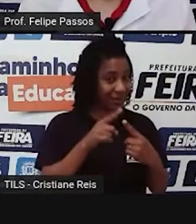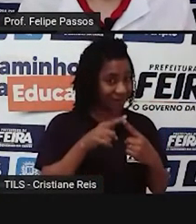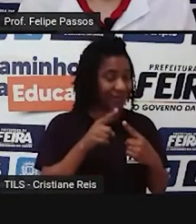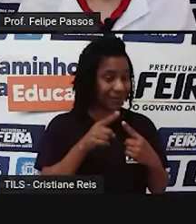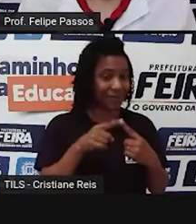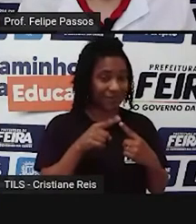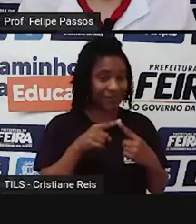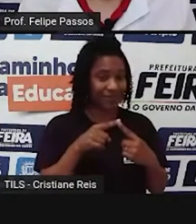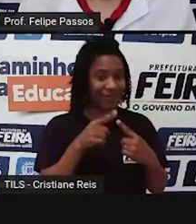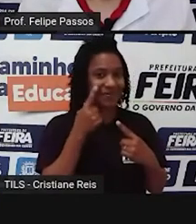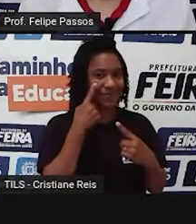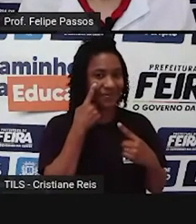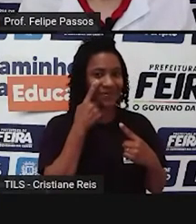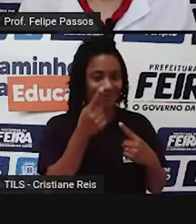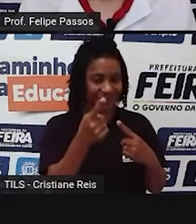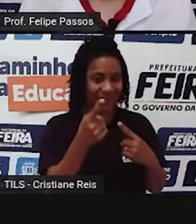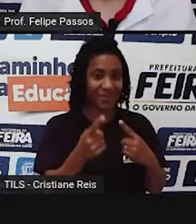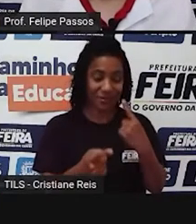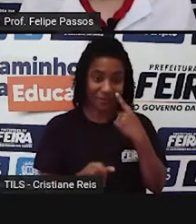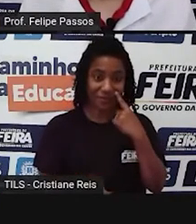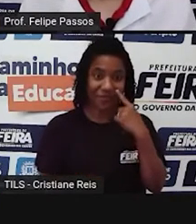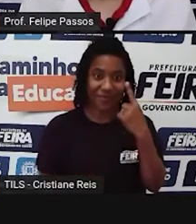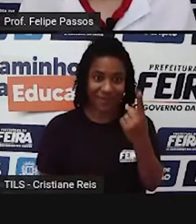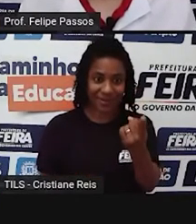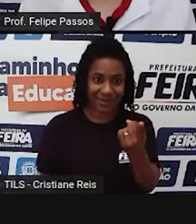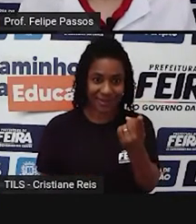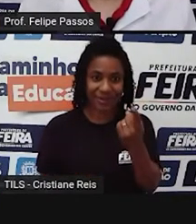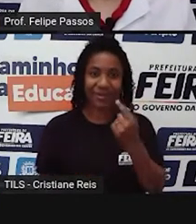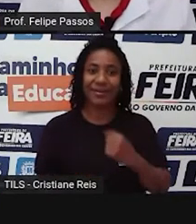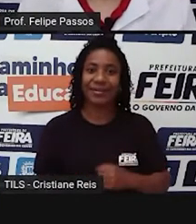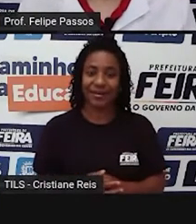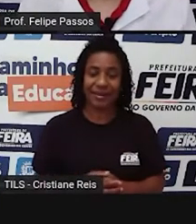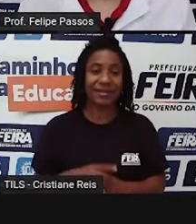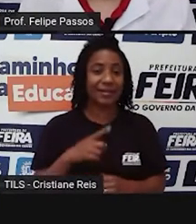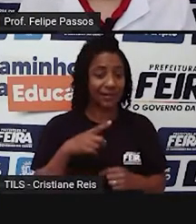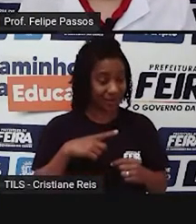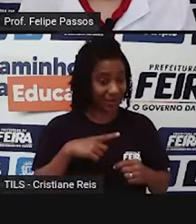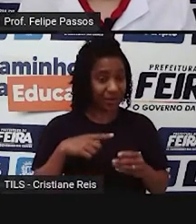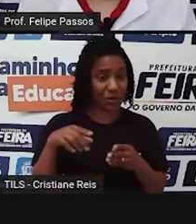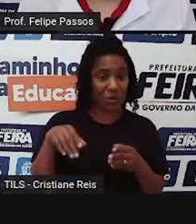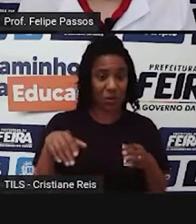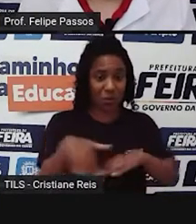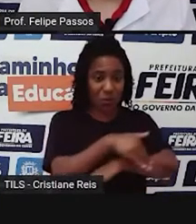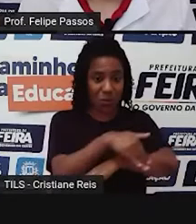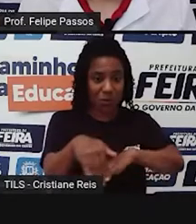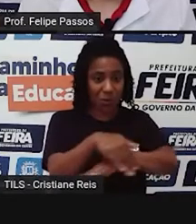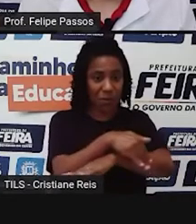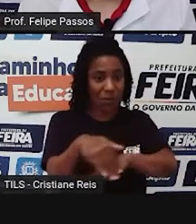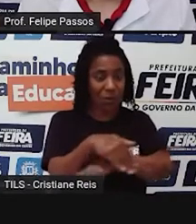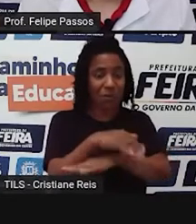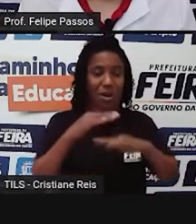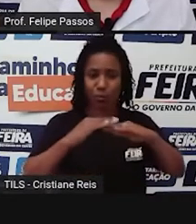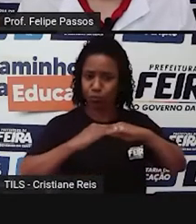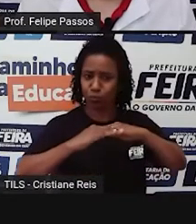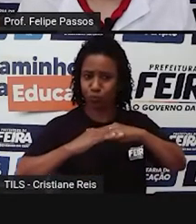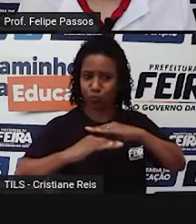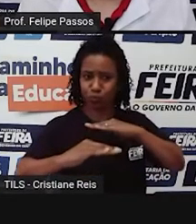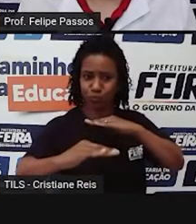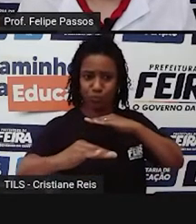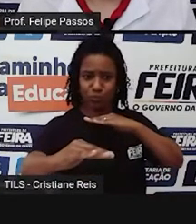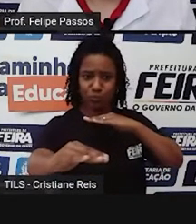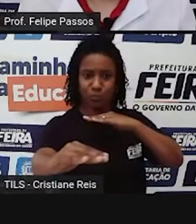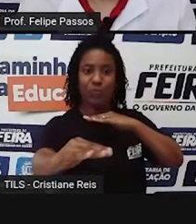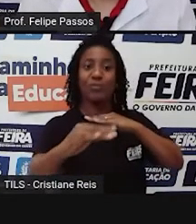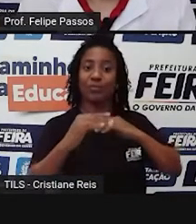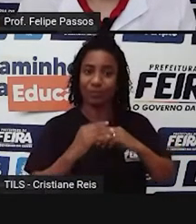superior esquerdo, você tem aí um asfalto, uma rua, uma rua pavimentada, asfaltada, e que